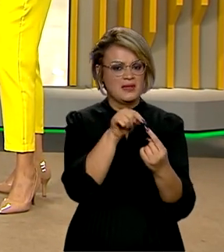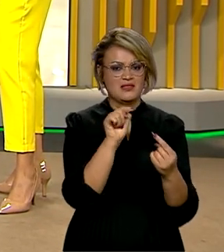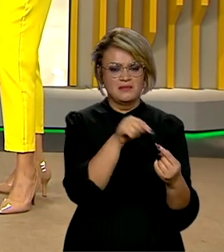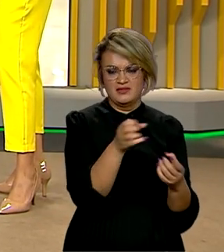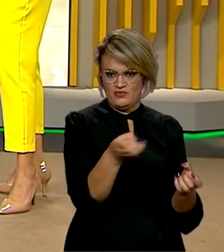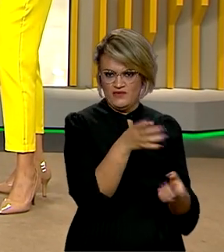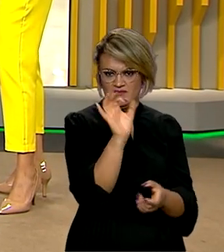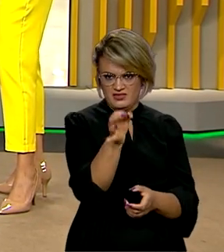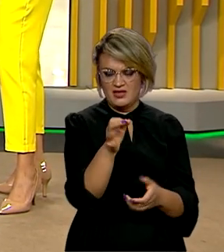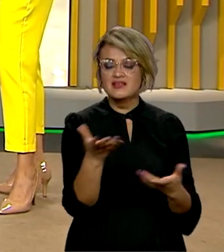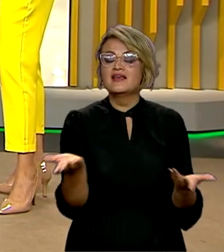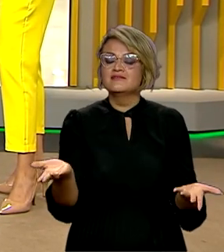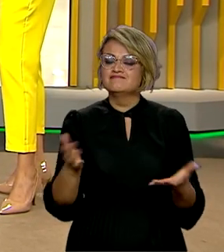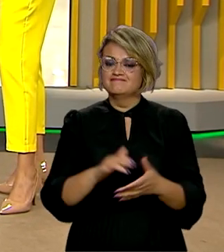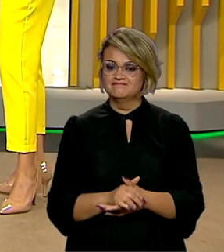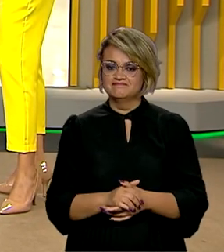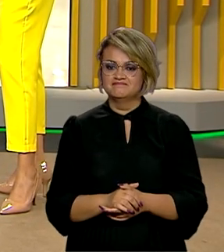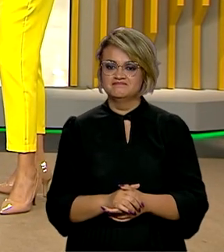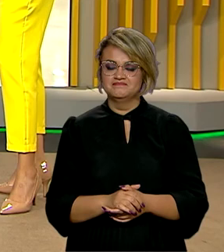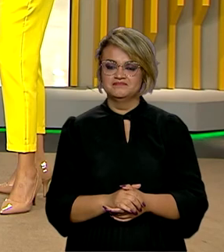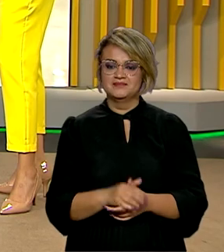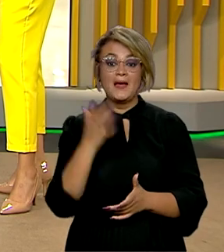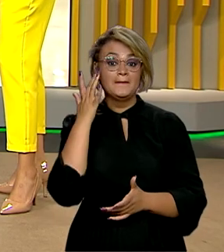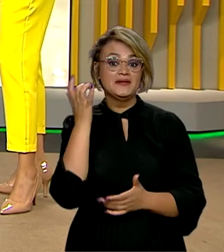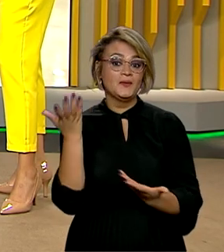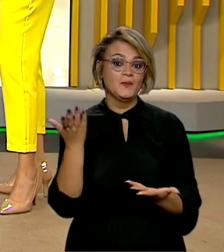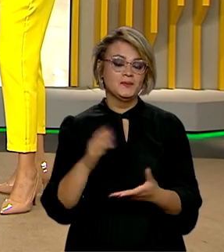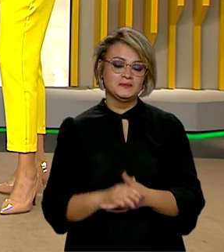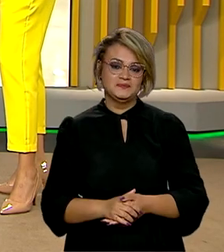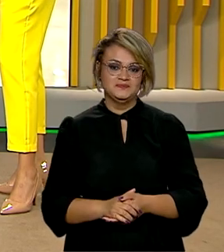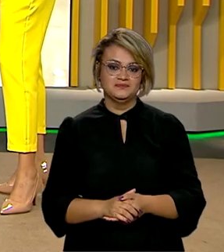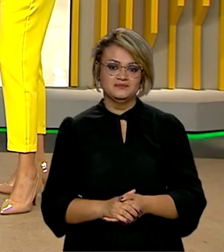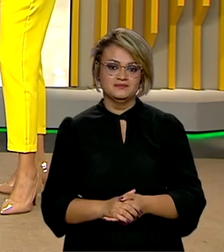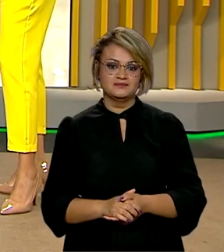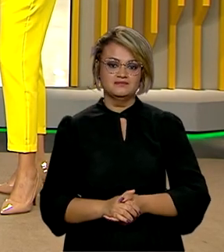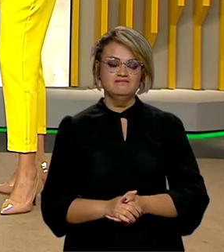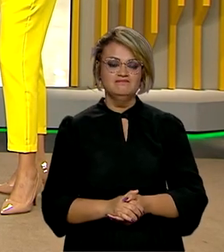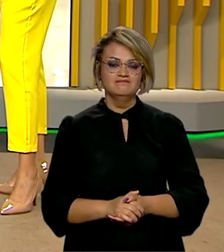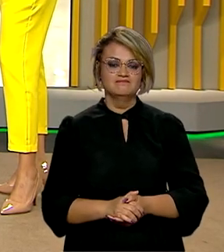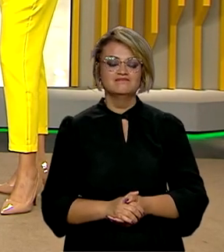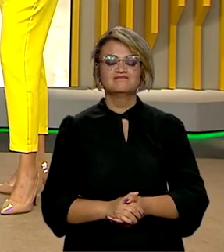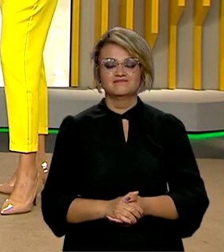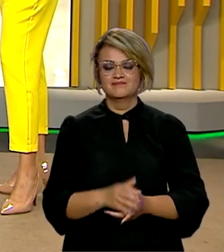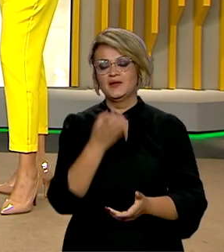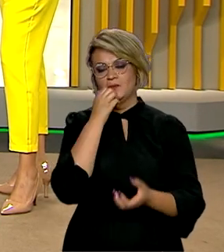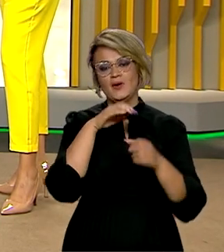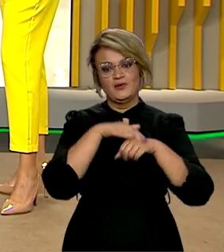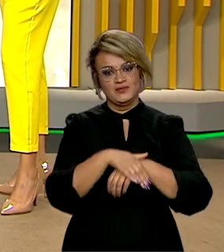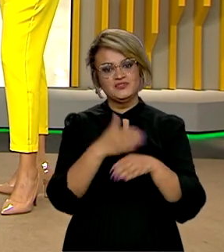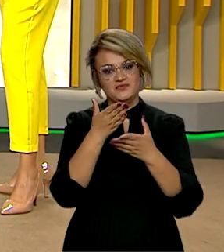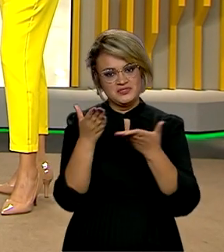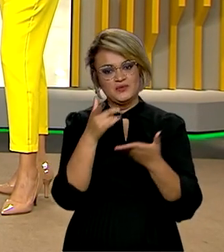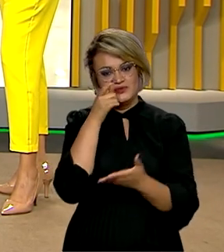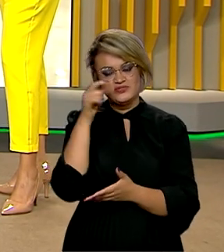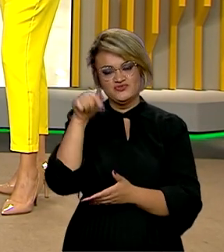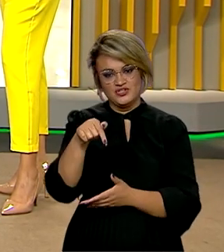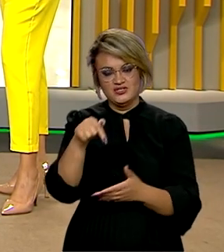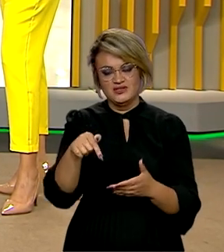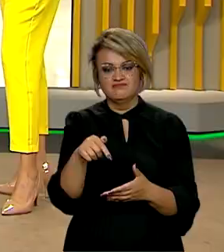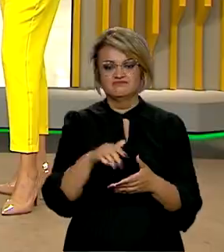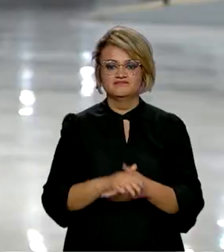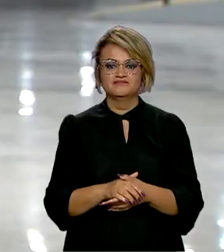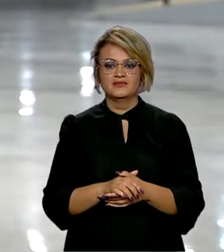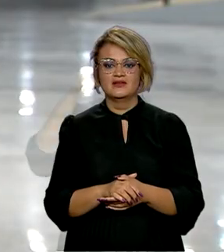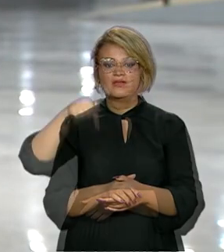isso, Pablo? Como é que vai ser esse lançamento amanhã? É isso mesmo. Boa noite a você, Ana, ao Roberto e a você que nos